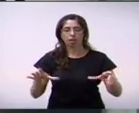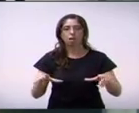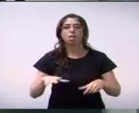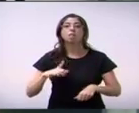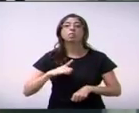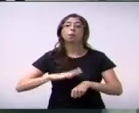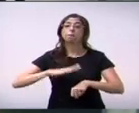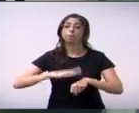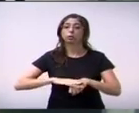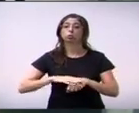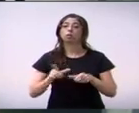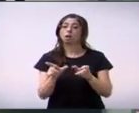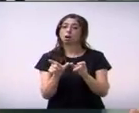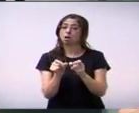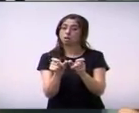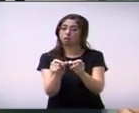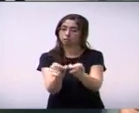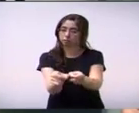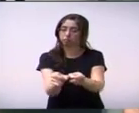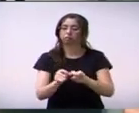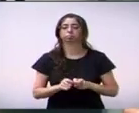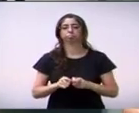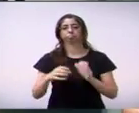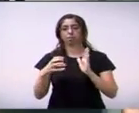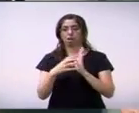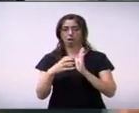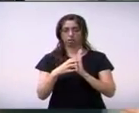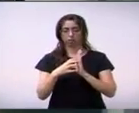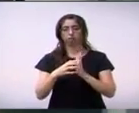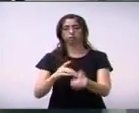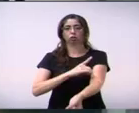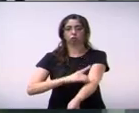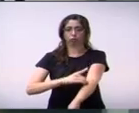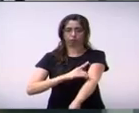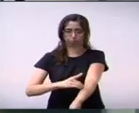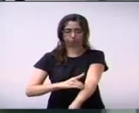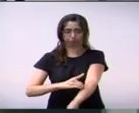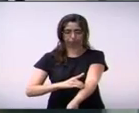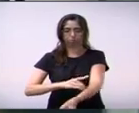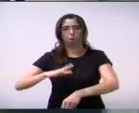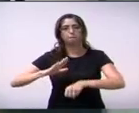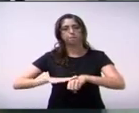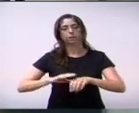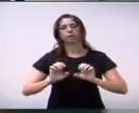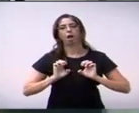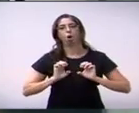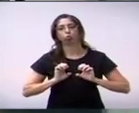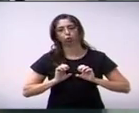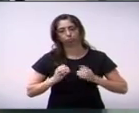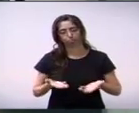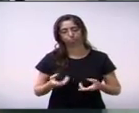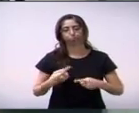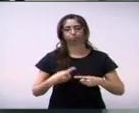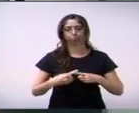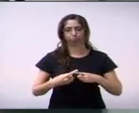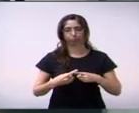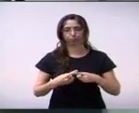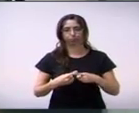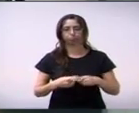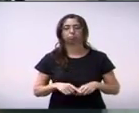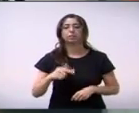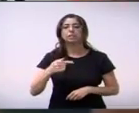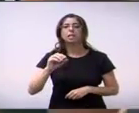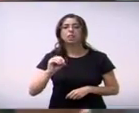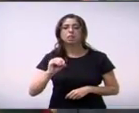a AIDS e a diabetes. No mundo, a ONU estima que existam mais de 70 milhões